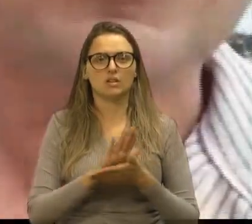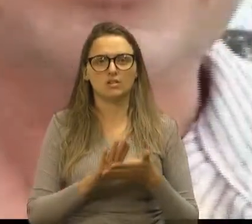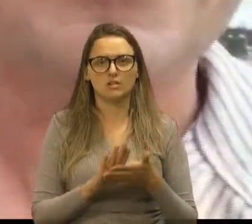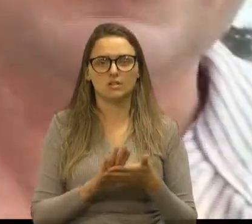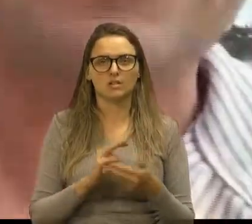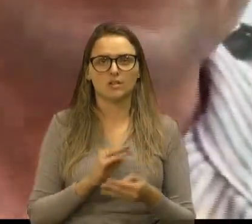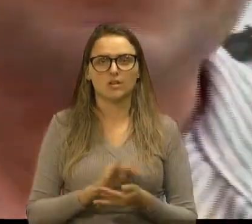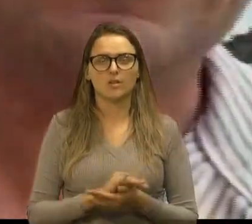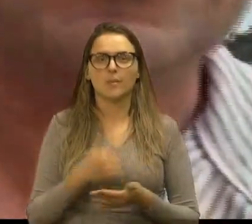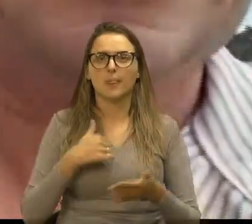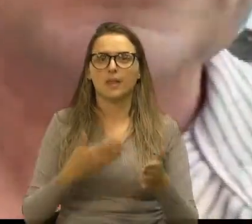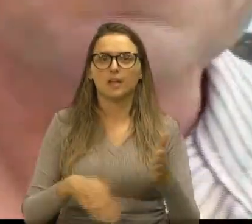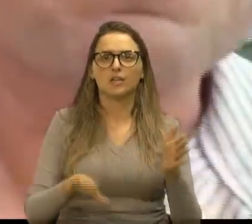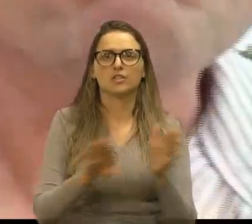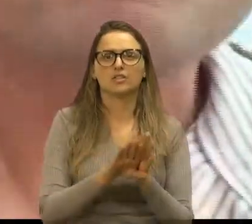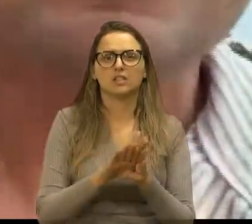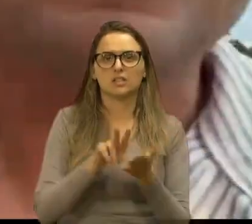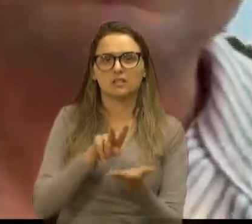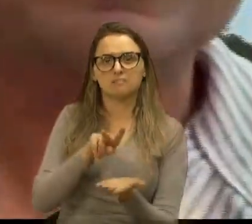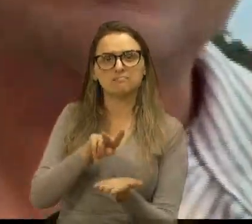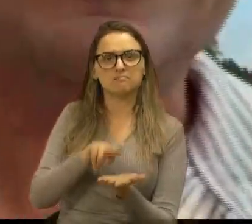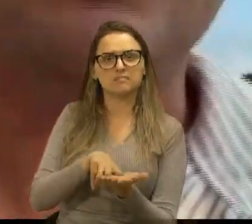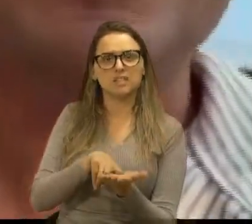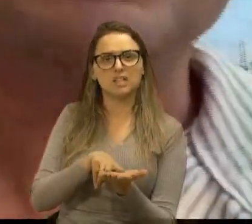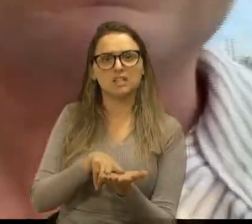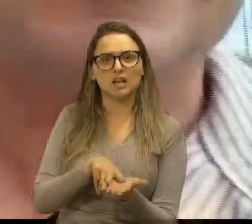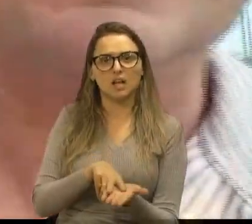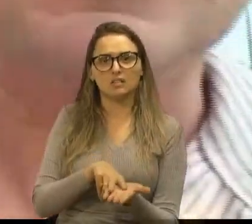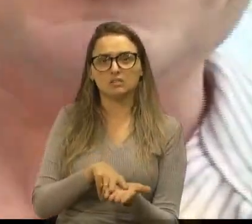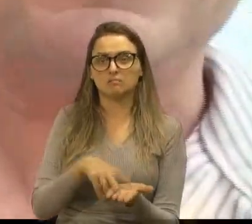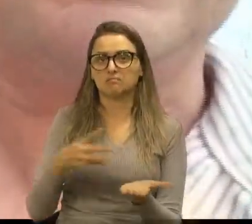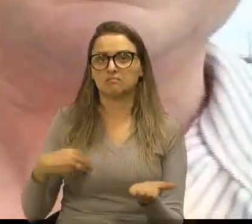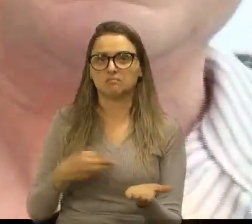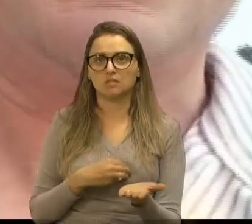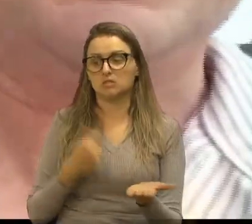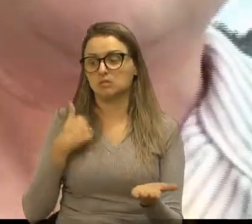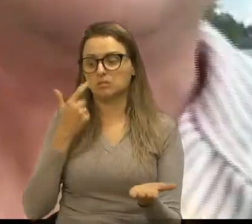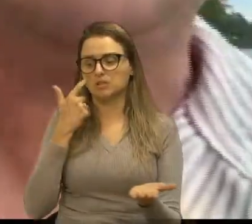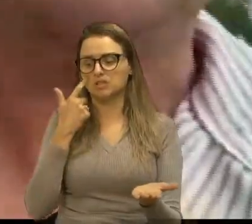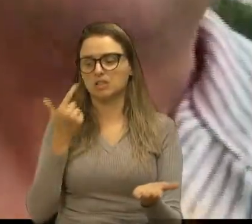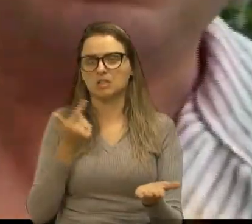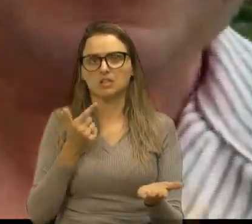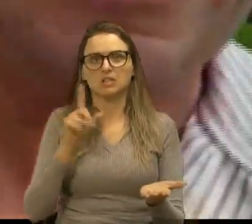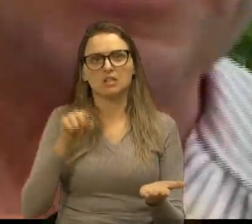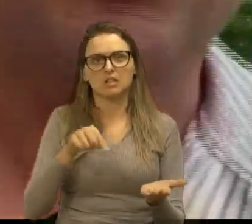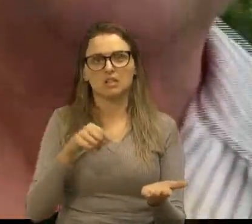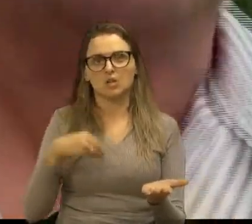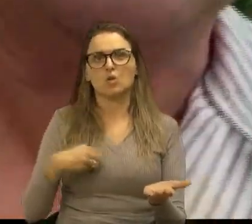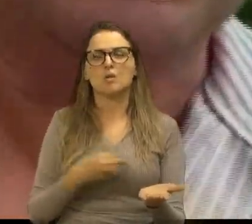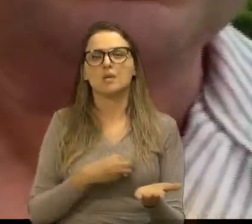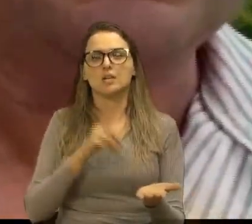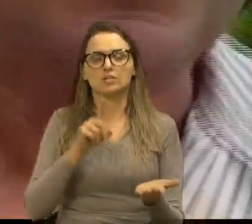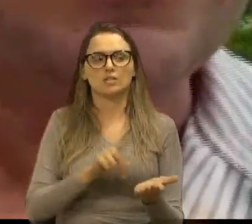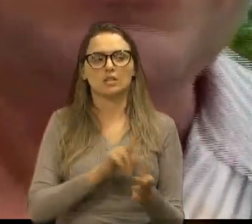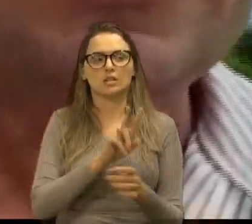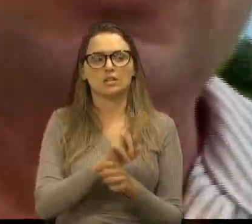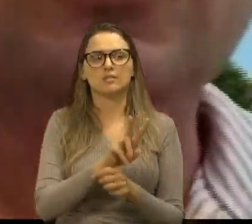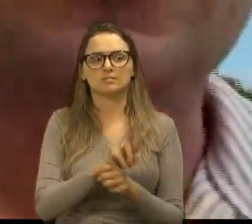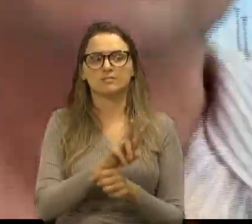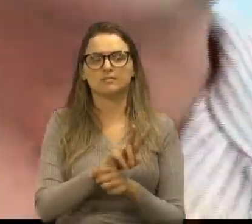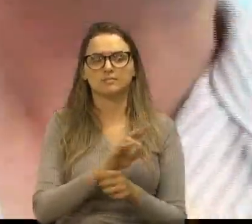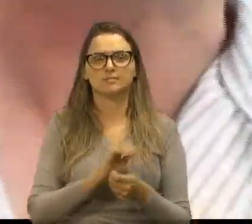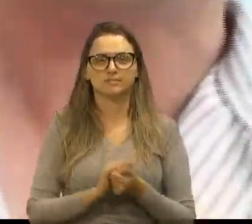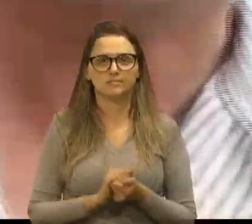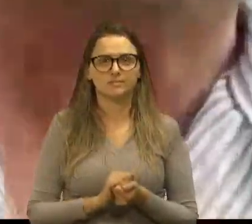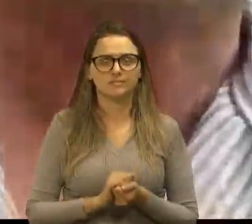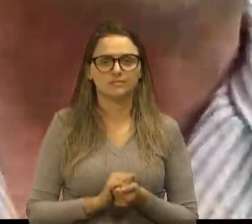Então, cheguei aí, ele estava deitado em uma maca, onde devia estar o médico aí ao lado. Eu penso eu, né? Que o médico seria para esse motivo. Então, o